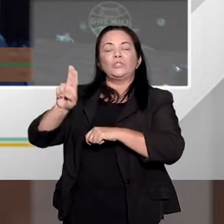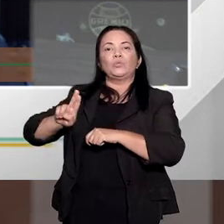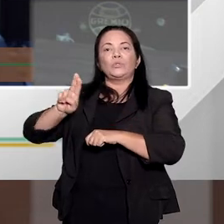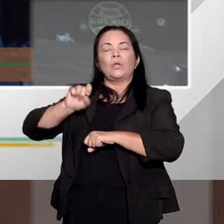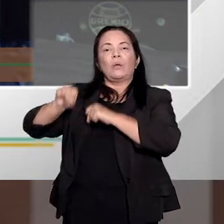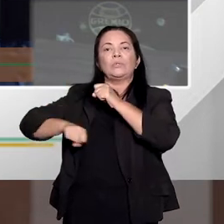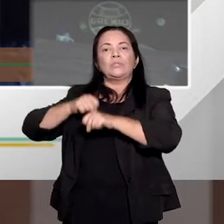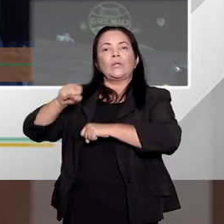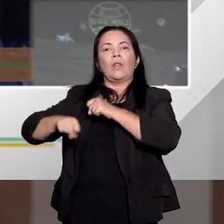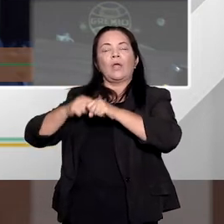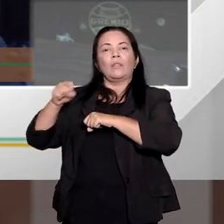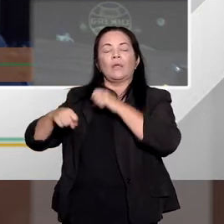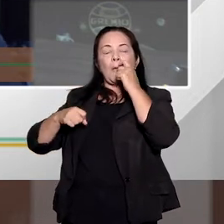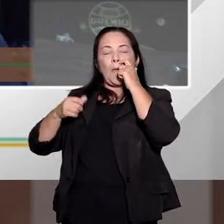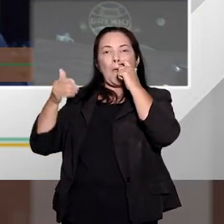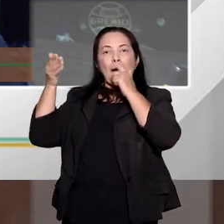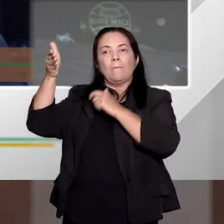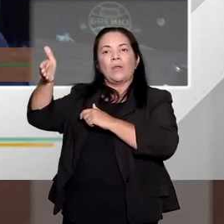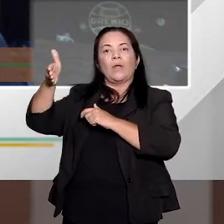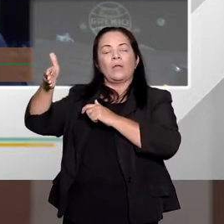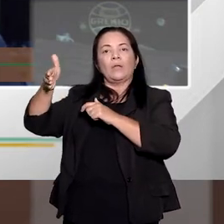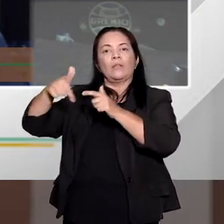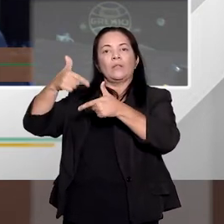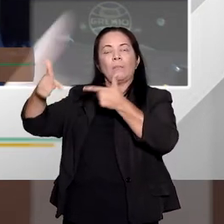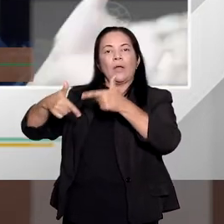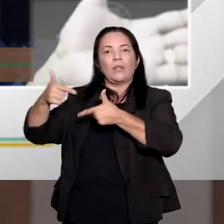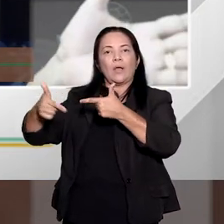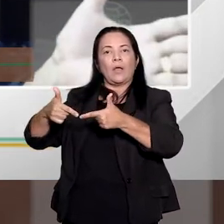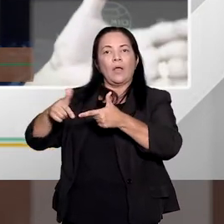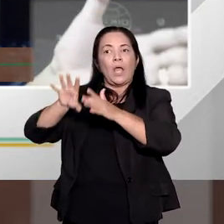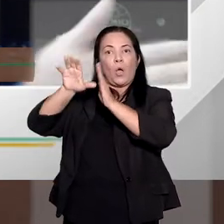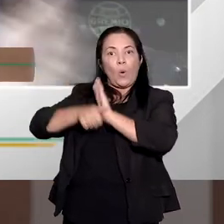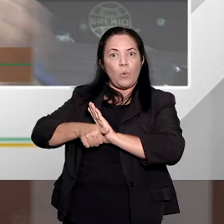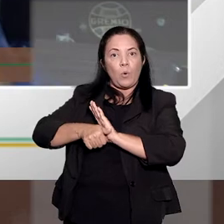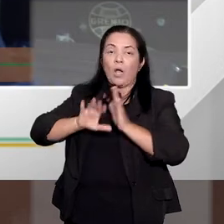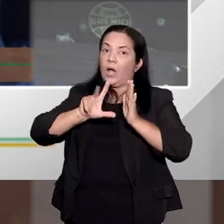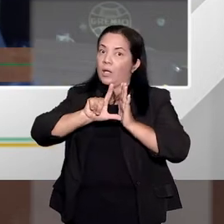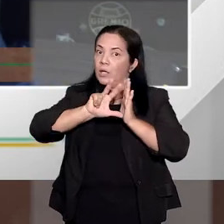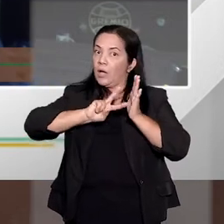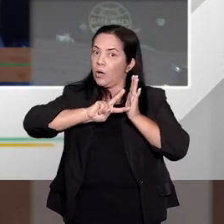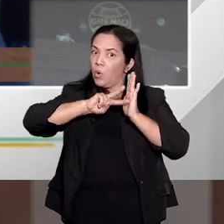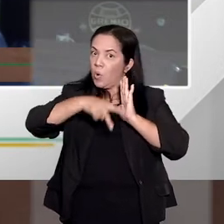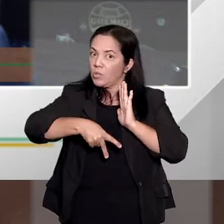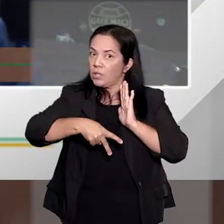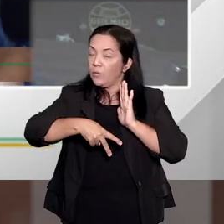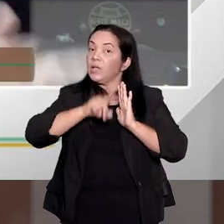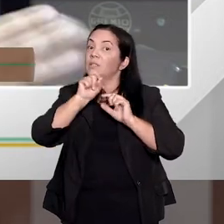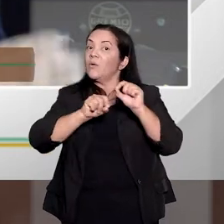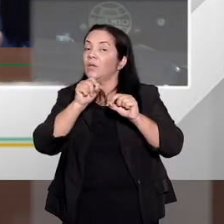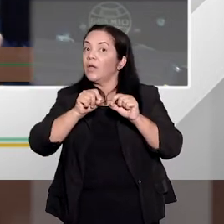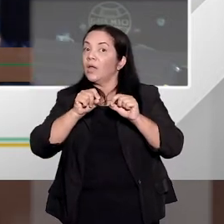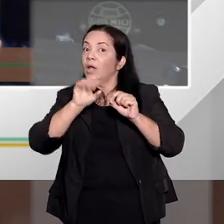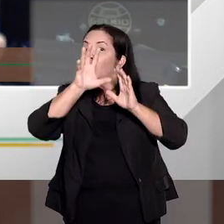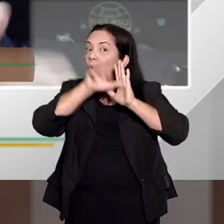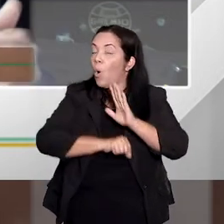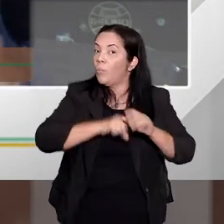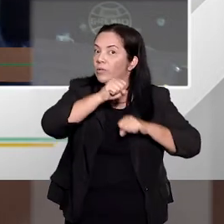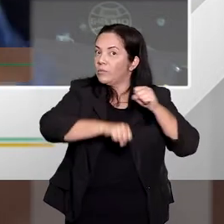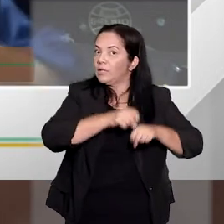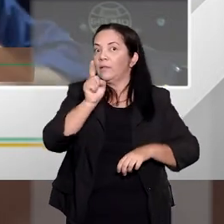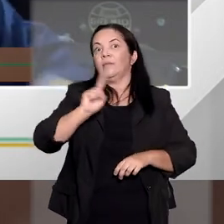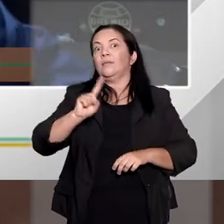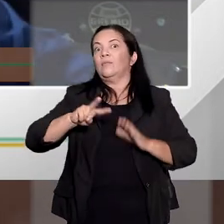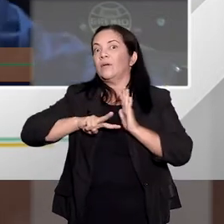transporte para ir até o local onde ela trabalha. Olha, a consequência aí não é o fato de ter subtraído a bicicleta,